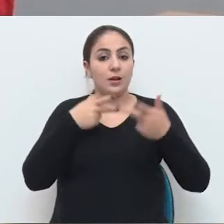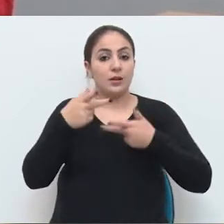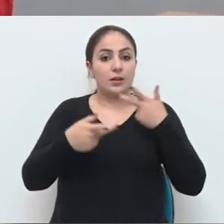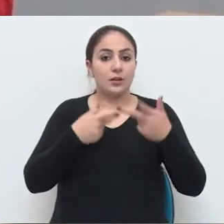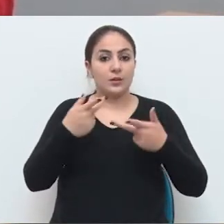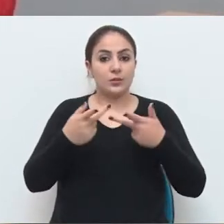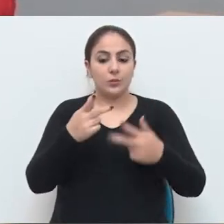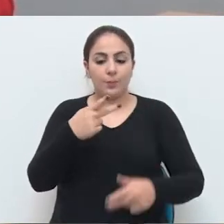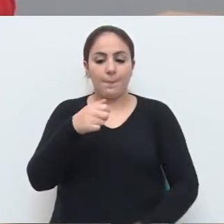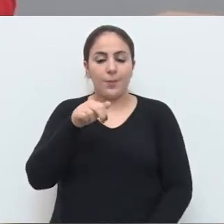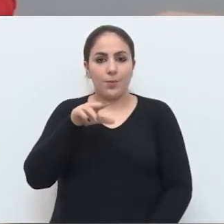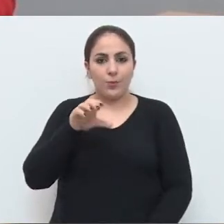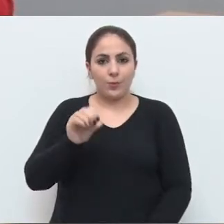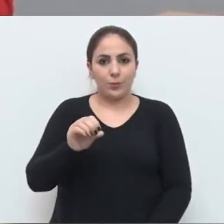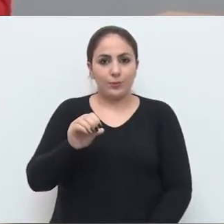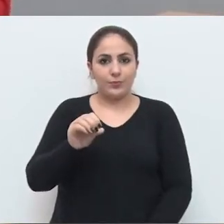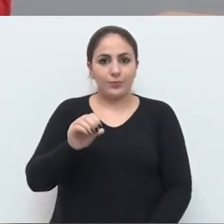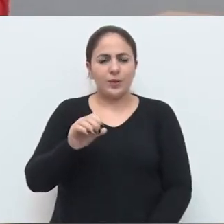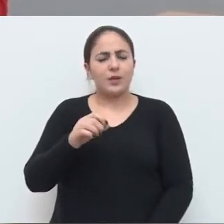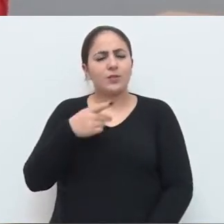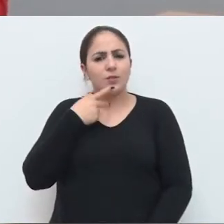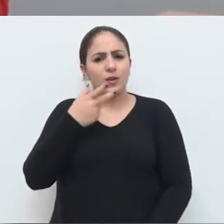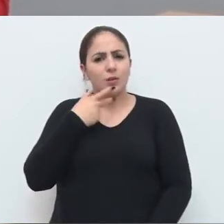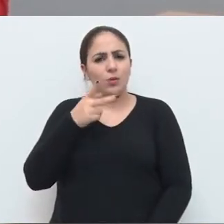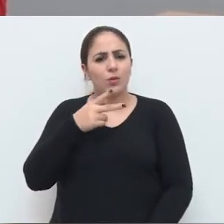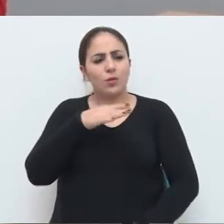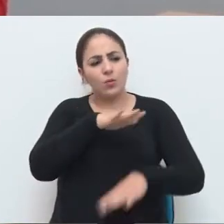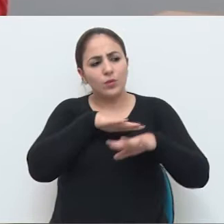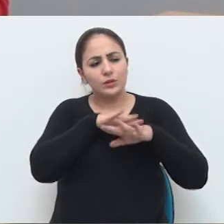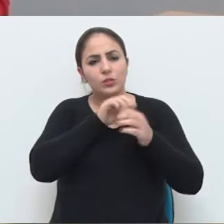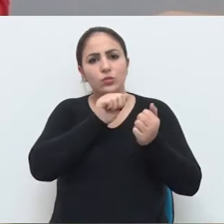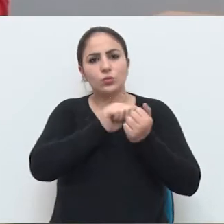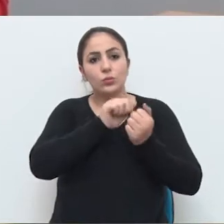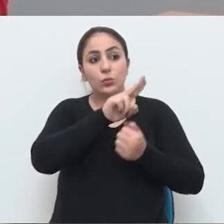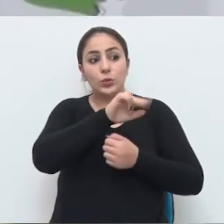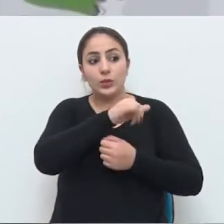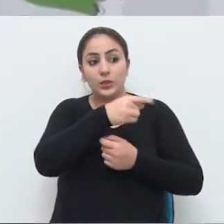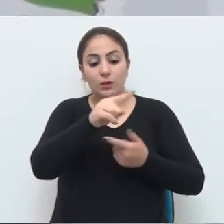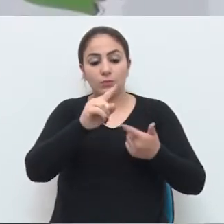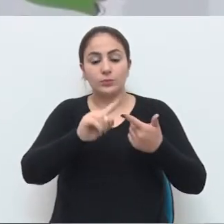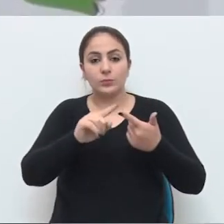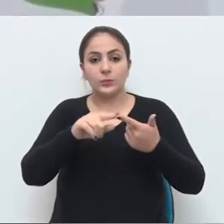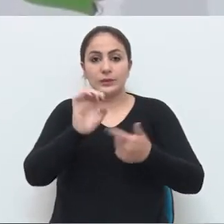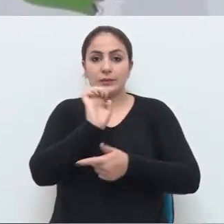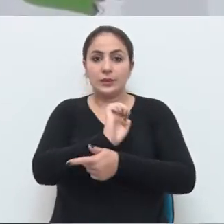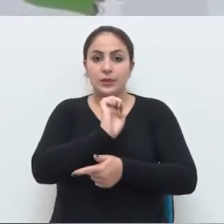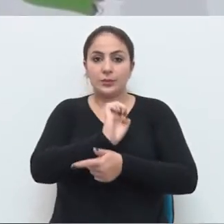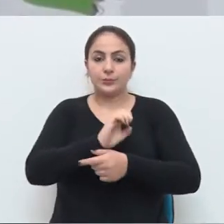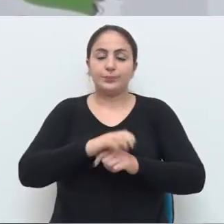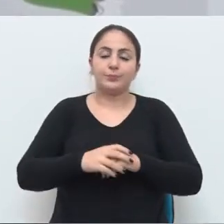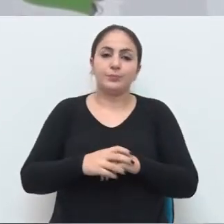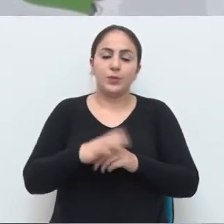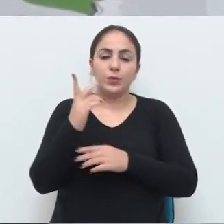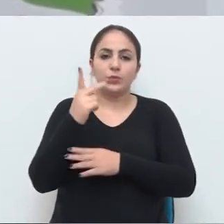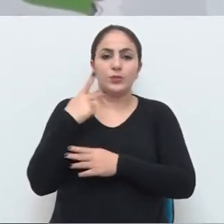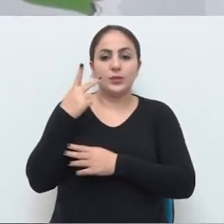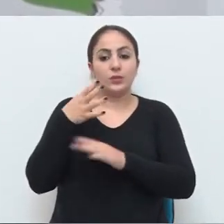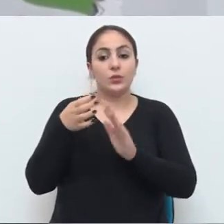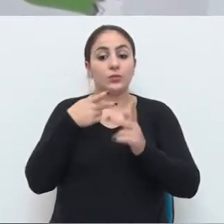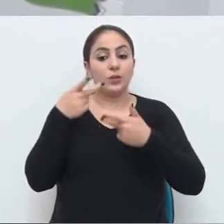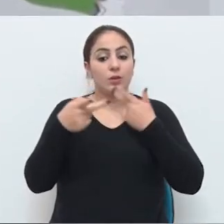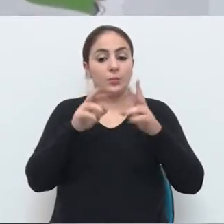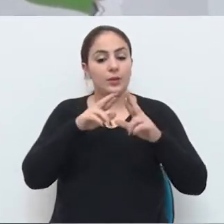O PMDBista trouxe novidades do diálogo com a União e o Estado. O parlamentar mencionou uma